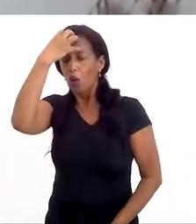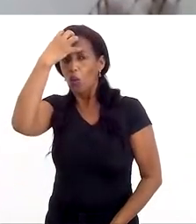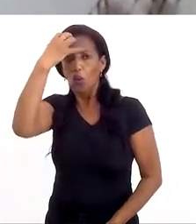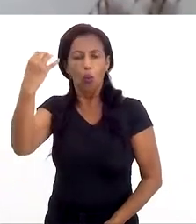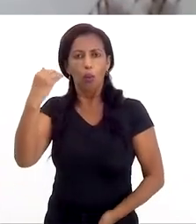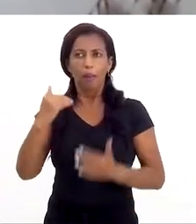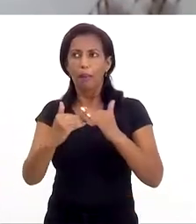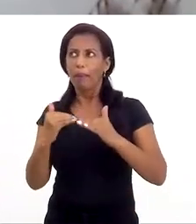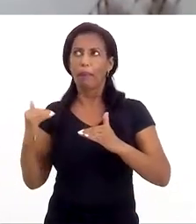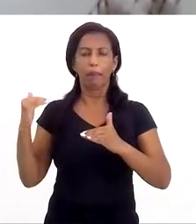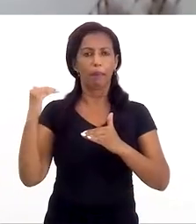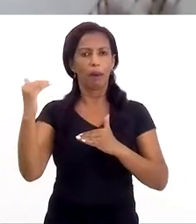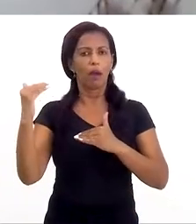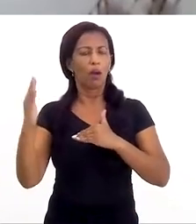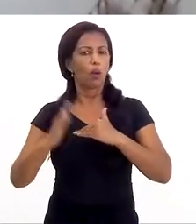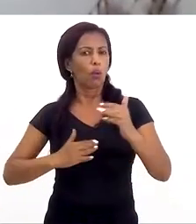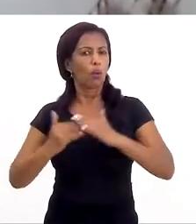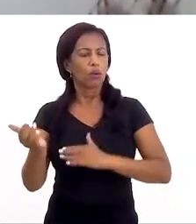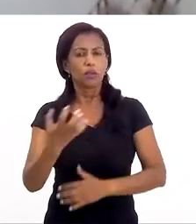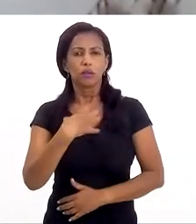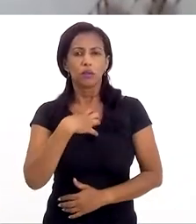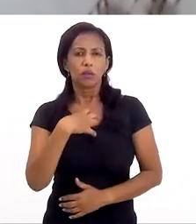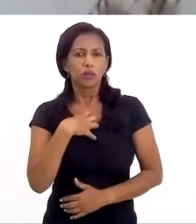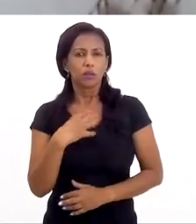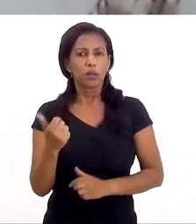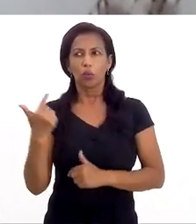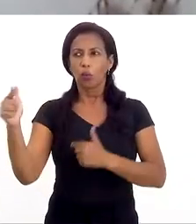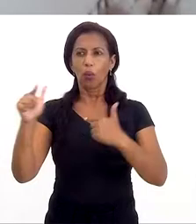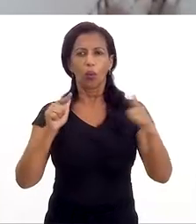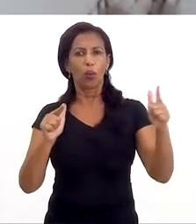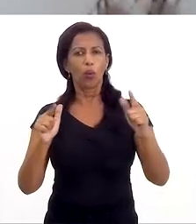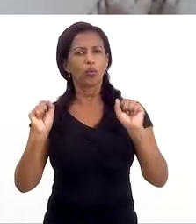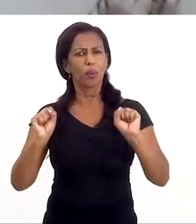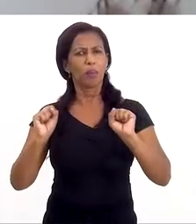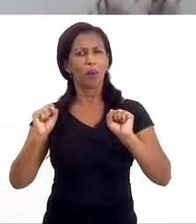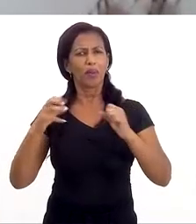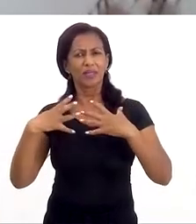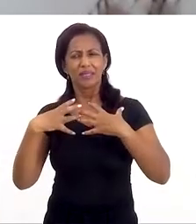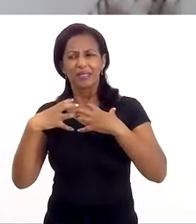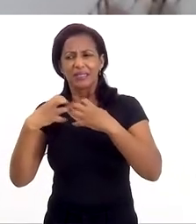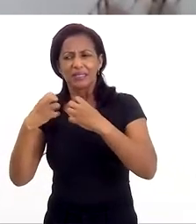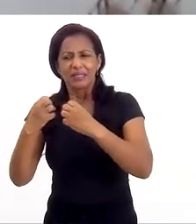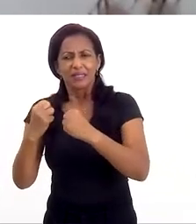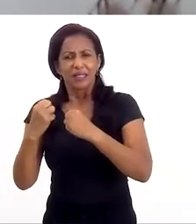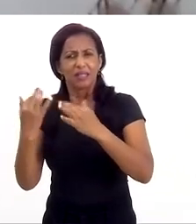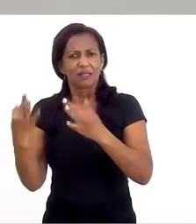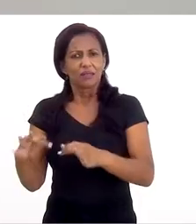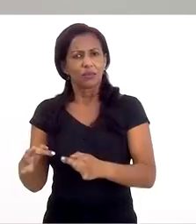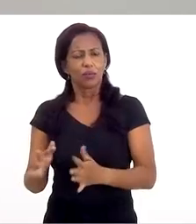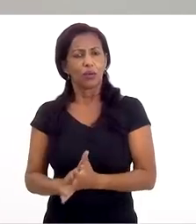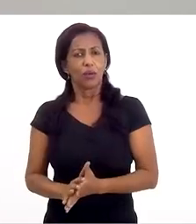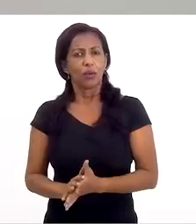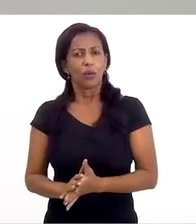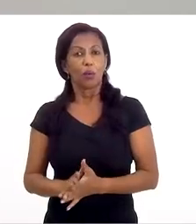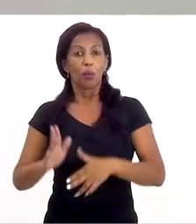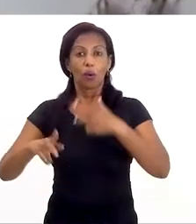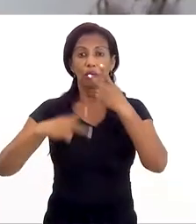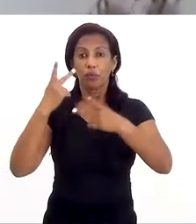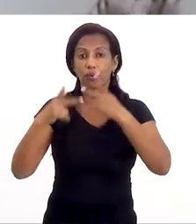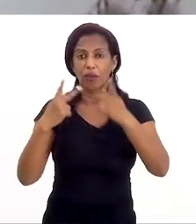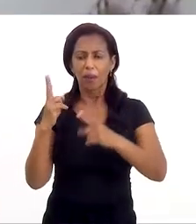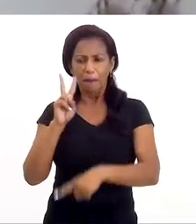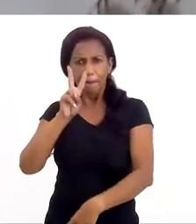culpa é algo que ultrapassa qualquer sentimento outro que possa absorver e diminuir essa dor. Então, quando